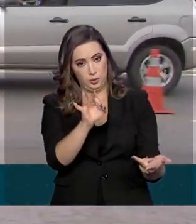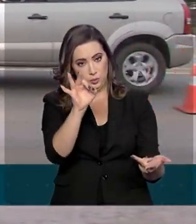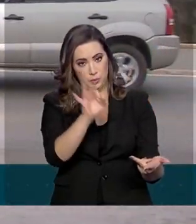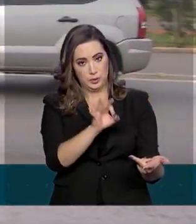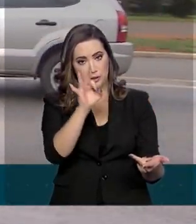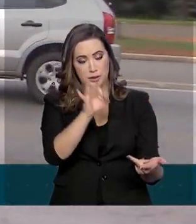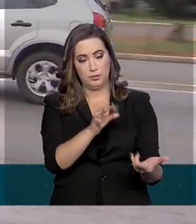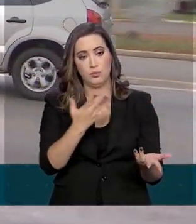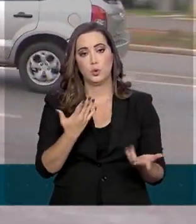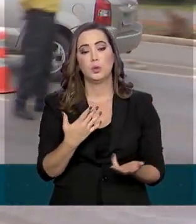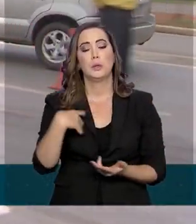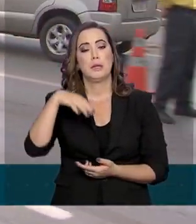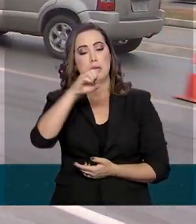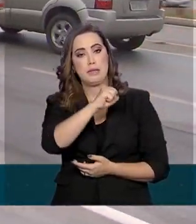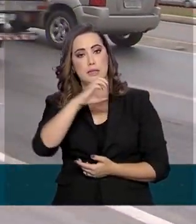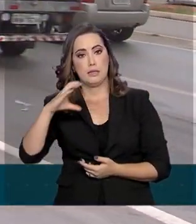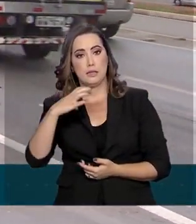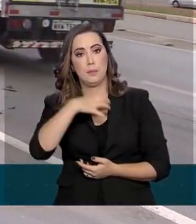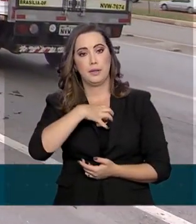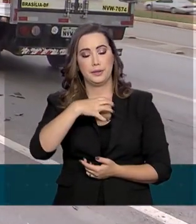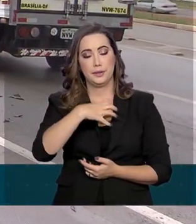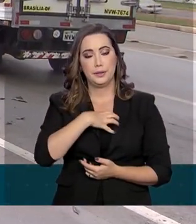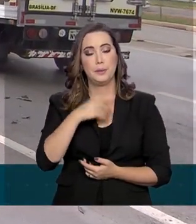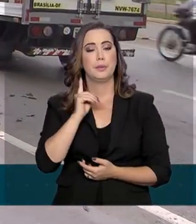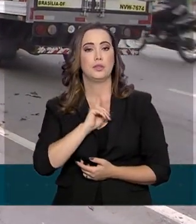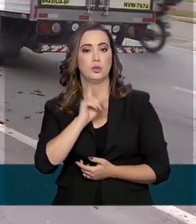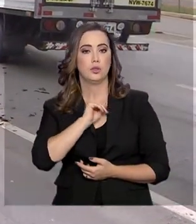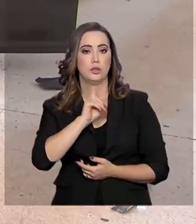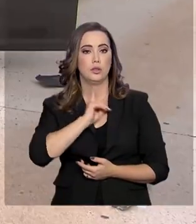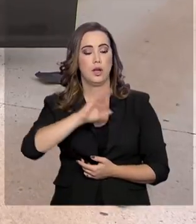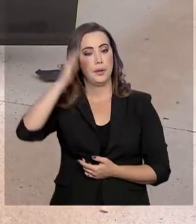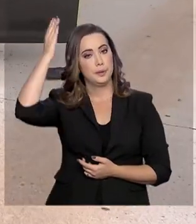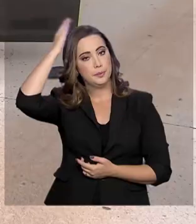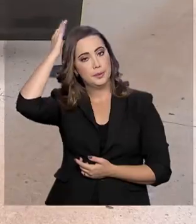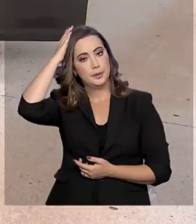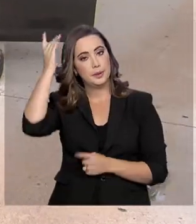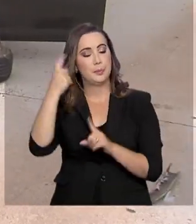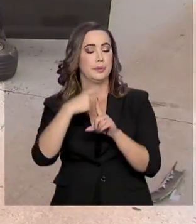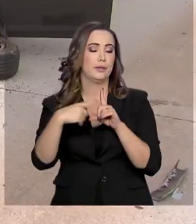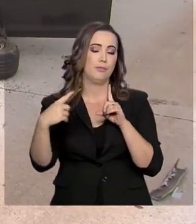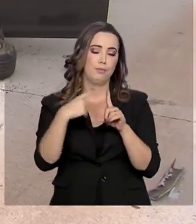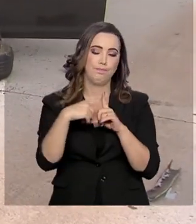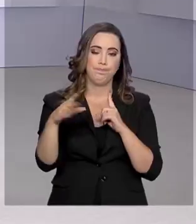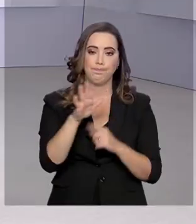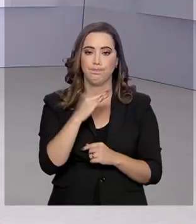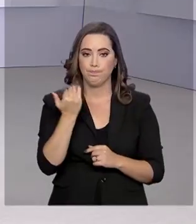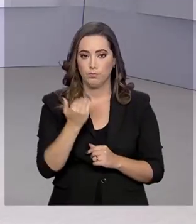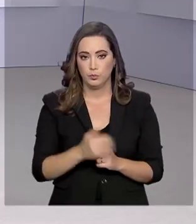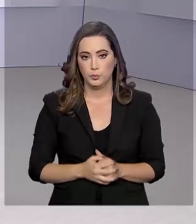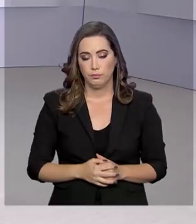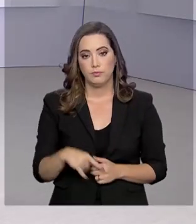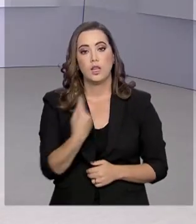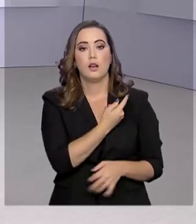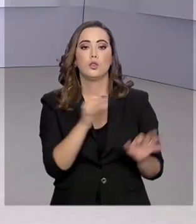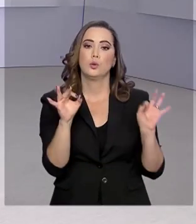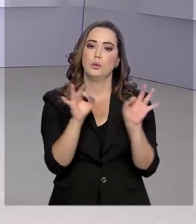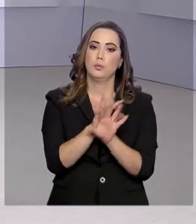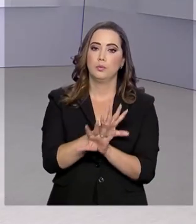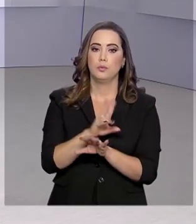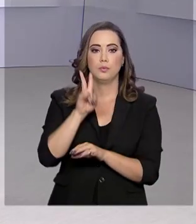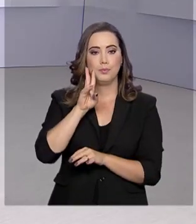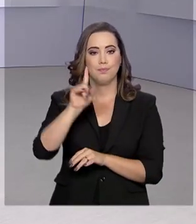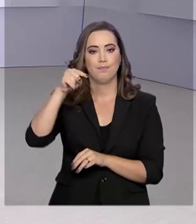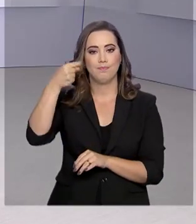Catarina, Bahia, Minas Gerais e Paraná concentraram mais da metade dos acidentes fatais. E a gente fica por aqui.